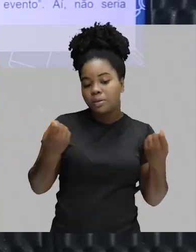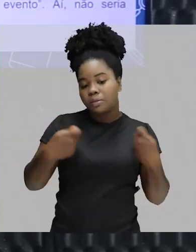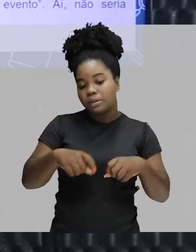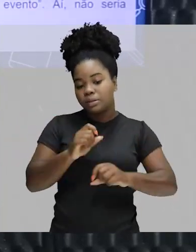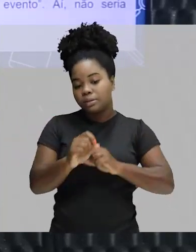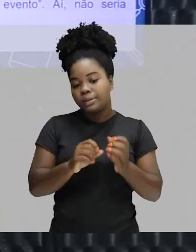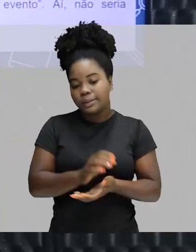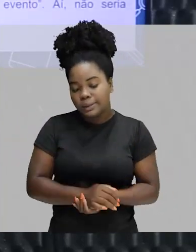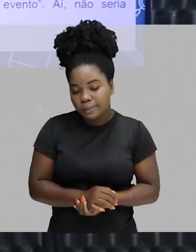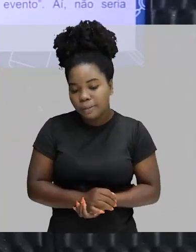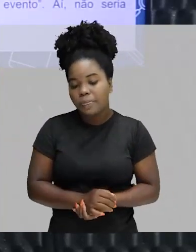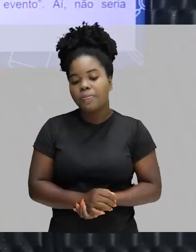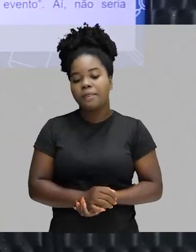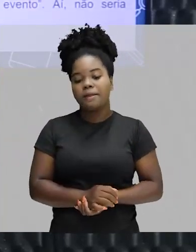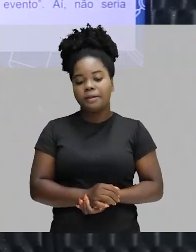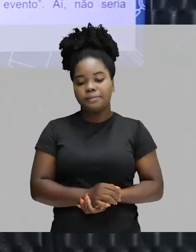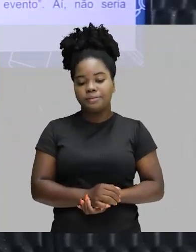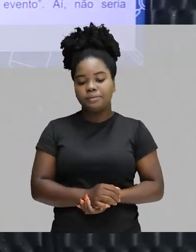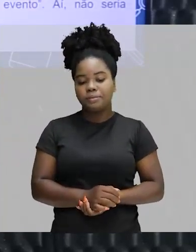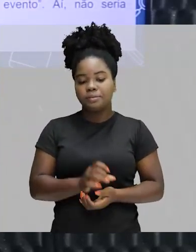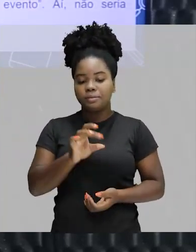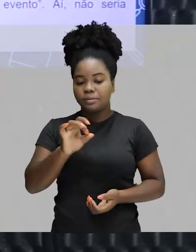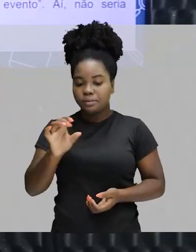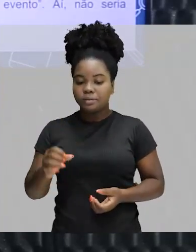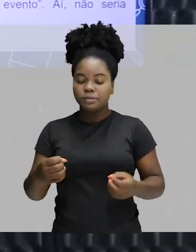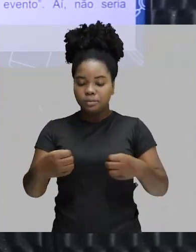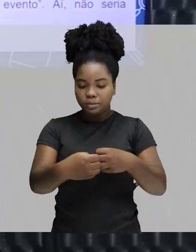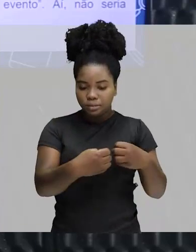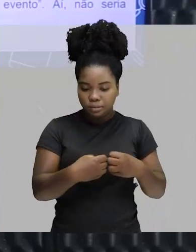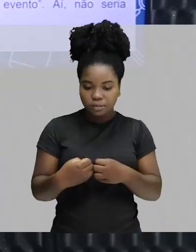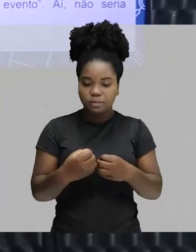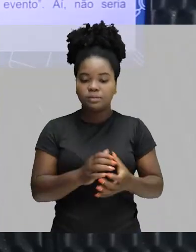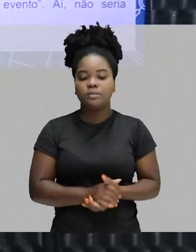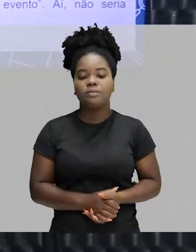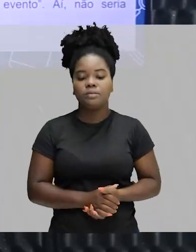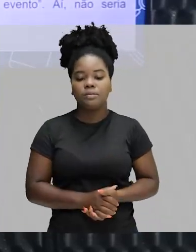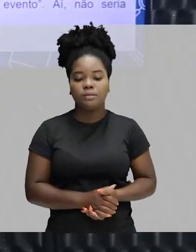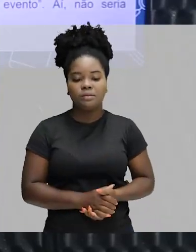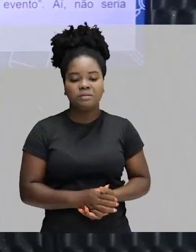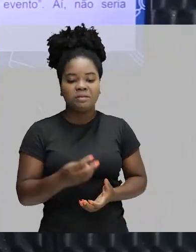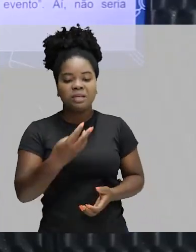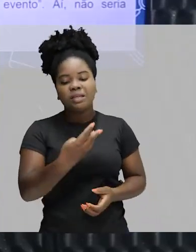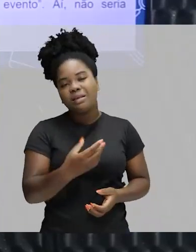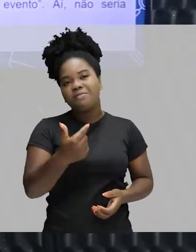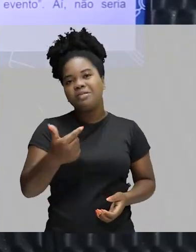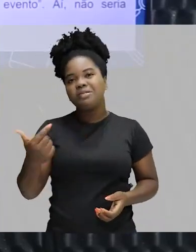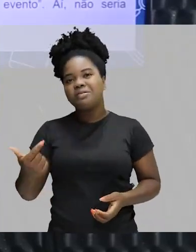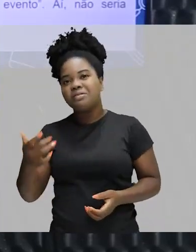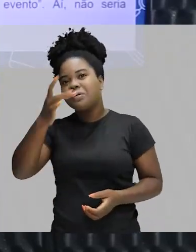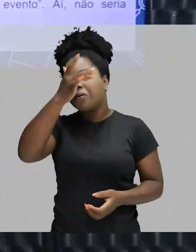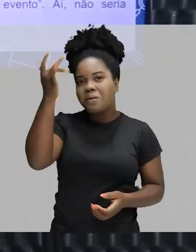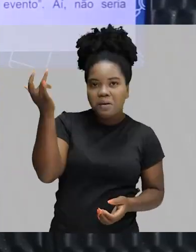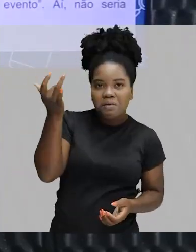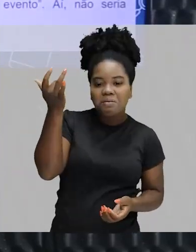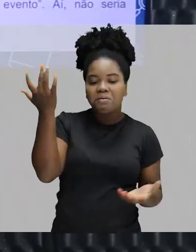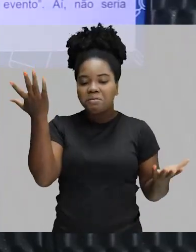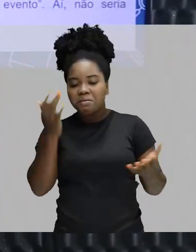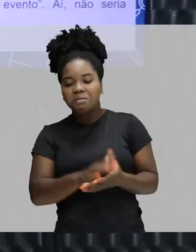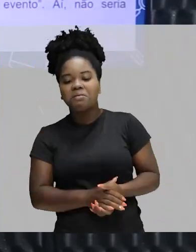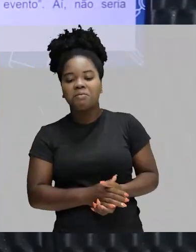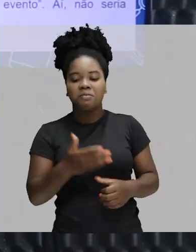Nós vamos fazer com números inteiros. Porque trata-se de uma aproximação, né? Nada de cerca de 322 pessoas